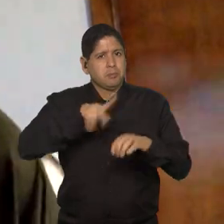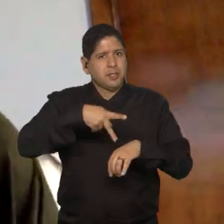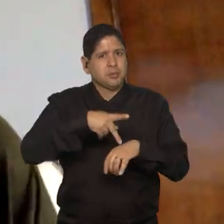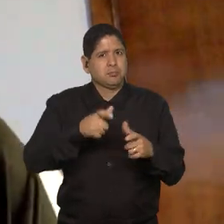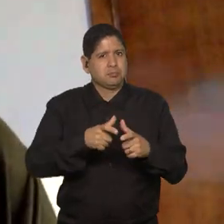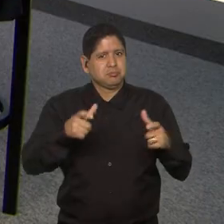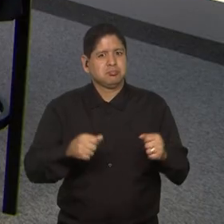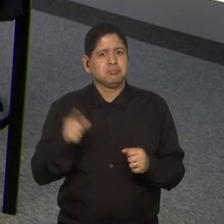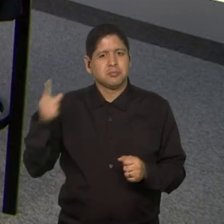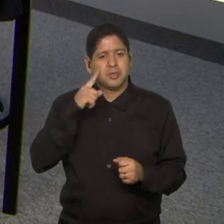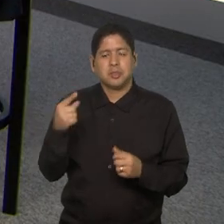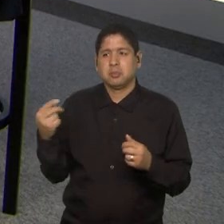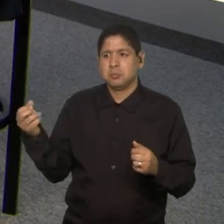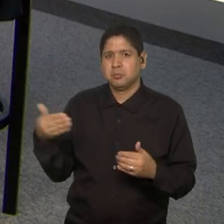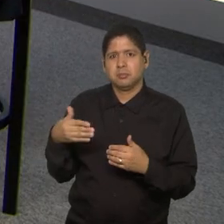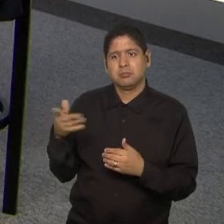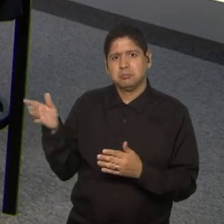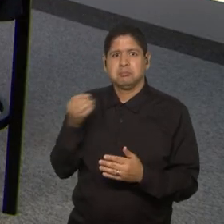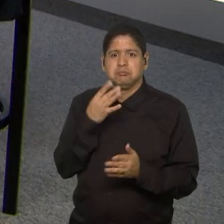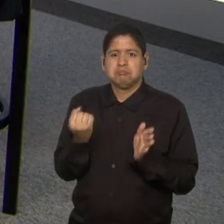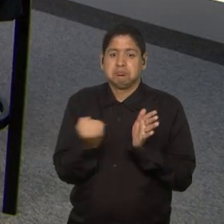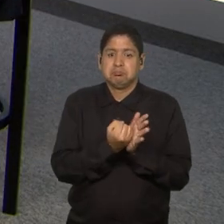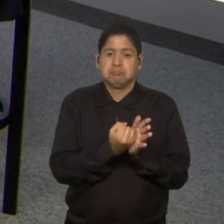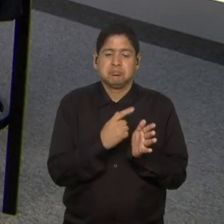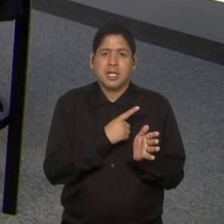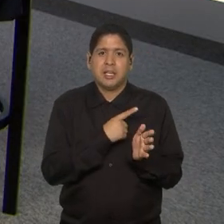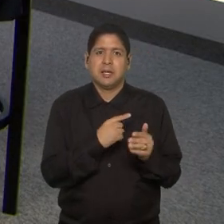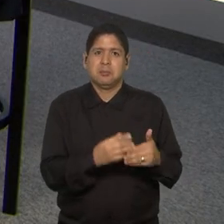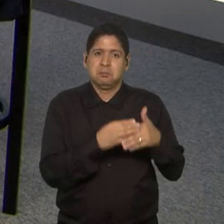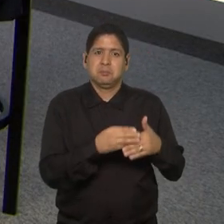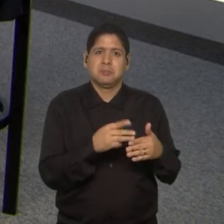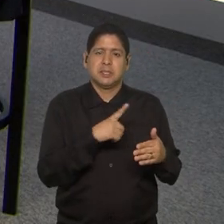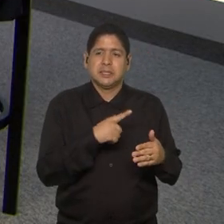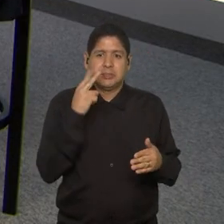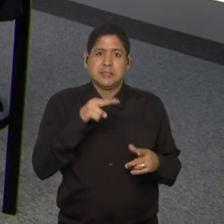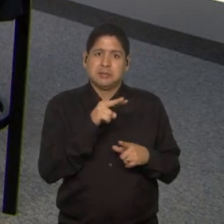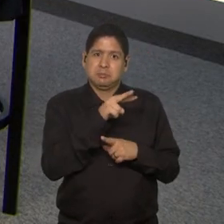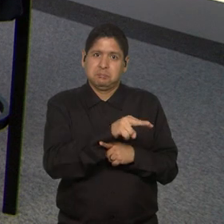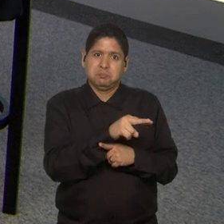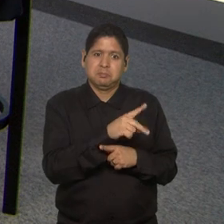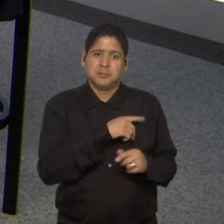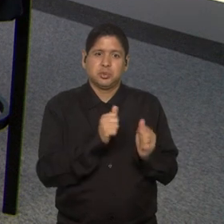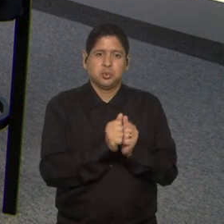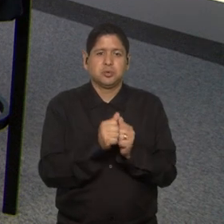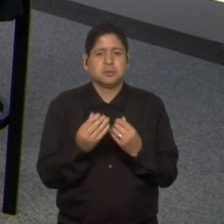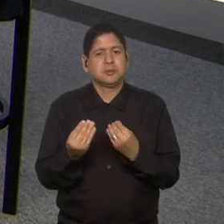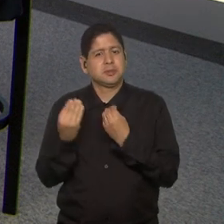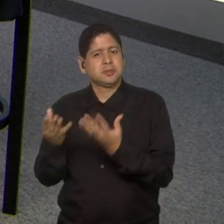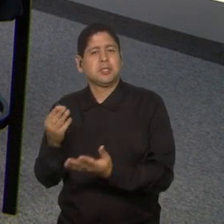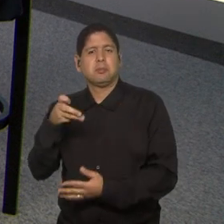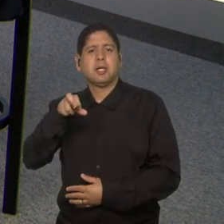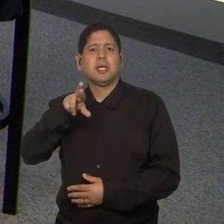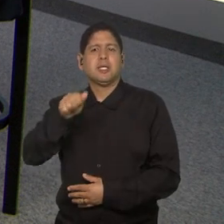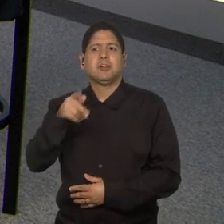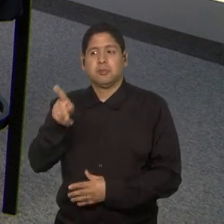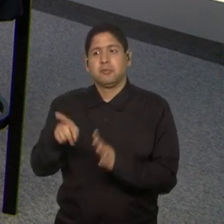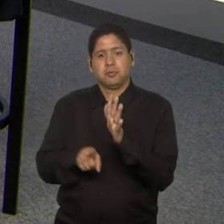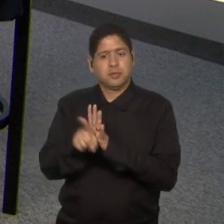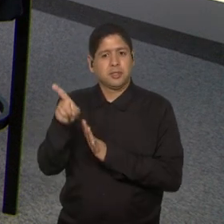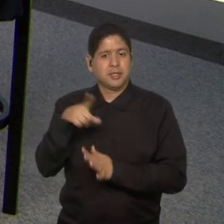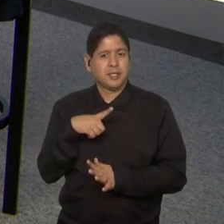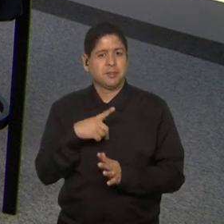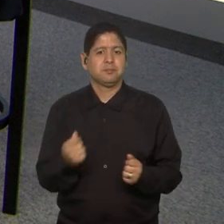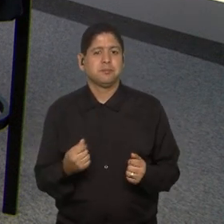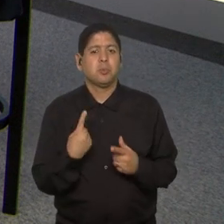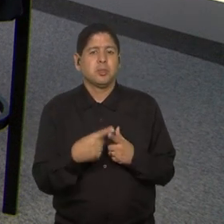Muito bom. Já temos aí novidades para deixar anotadinha que já tem parceria para a gente ficar de olho. Eu vou jogar a palavra de novo para você, Maíra, a bola